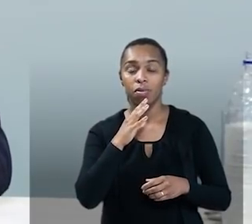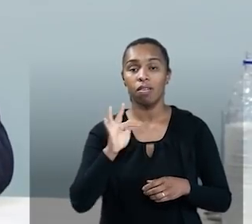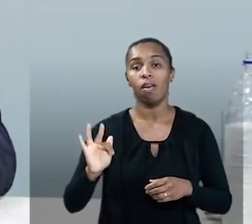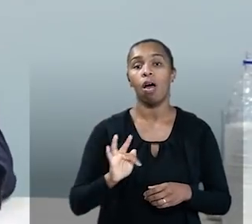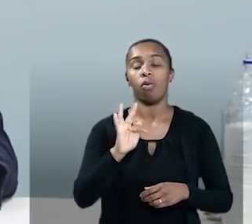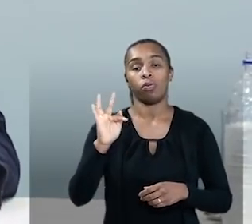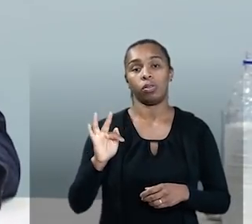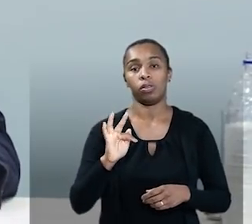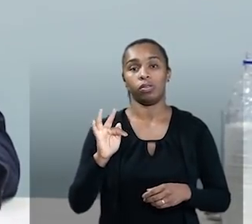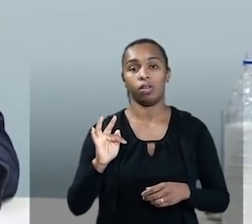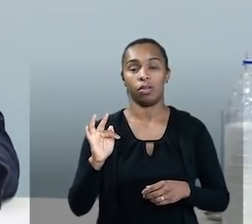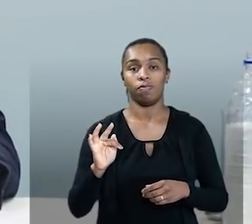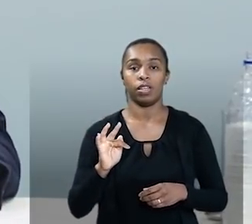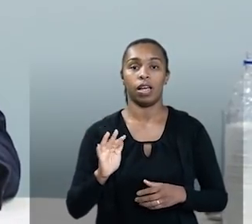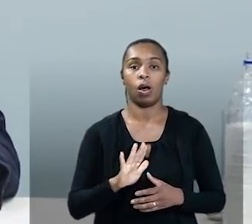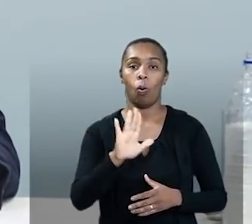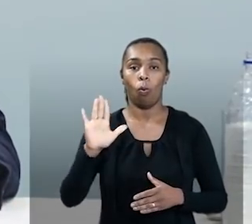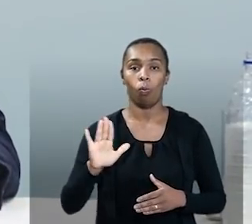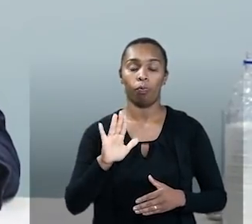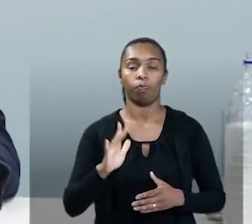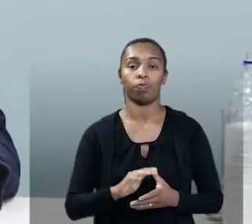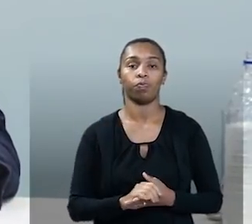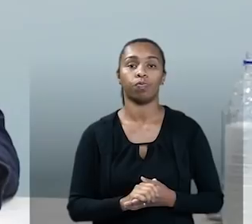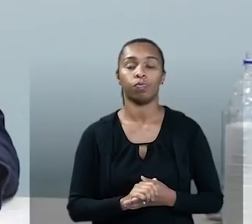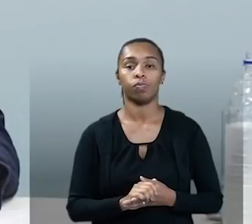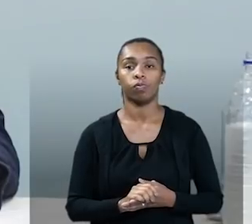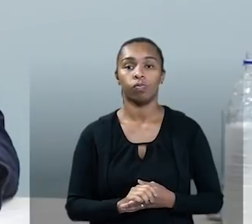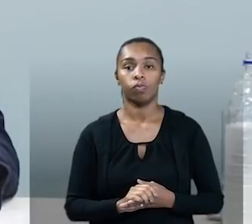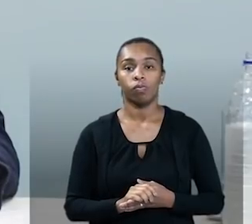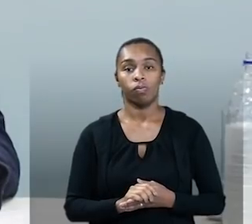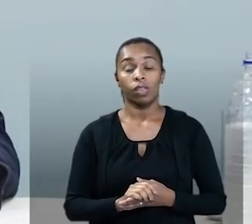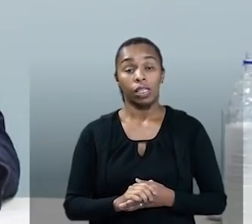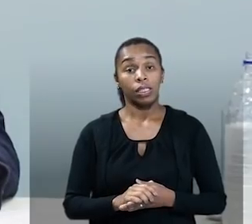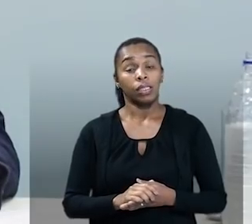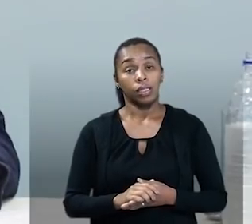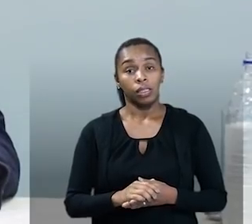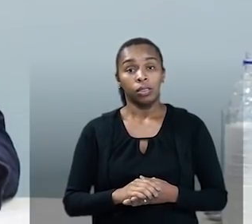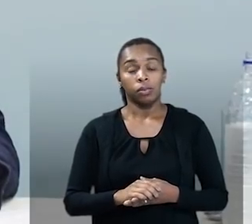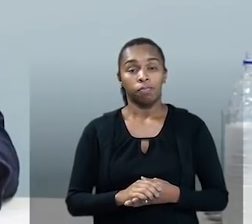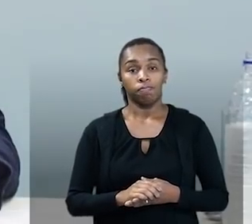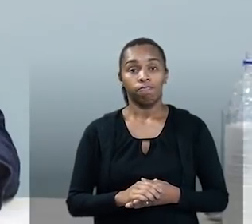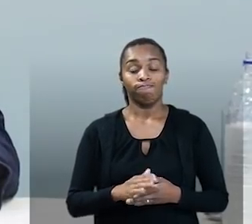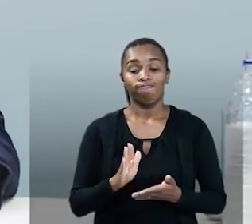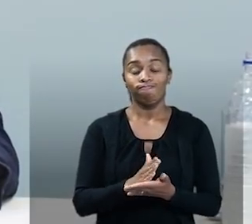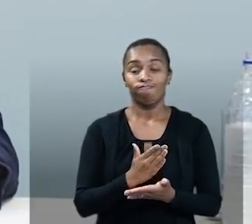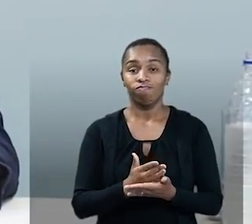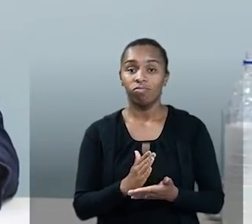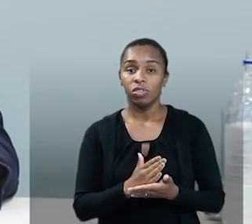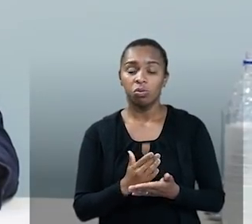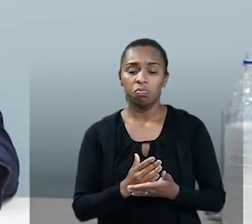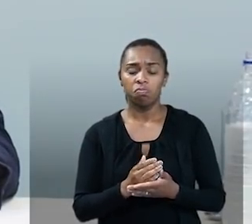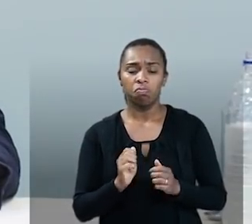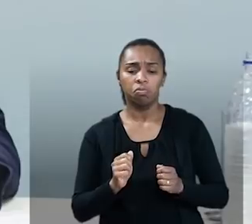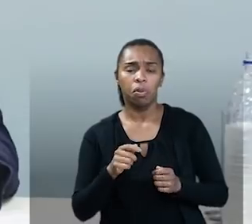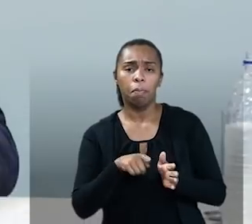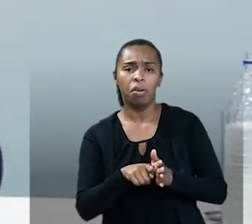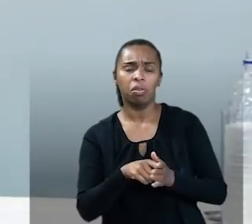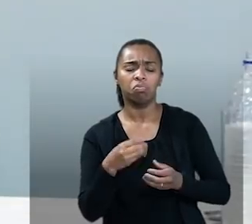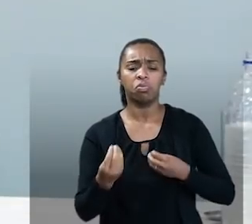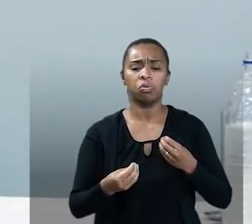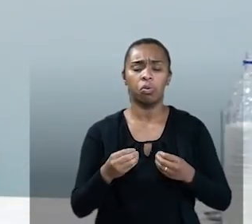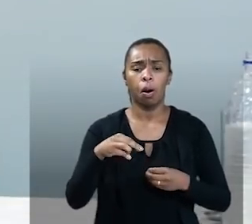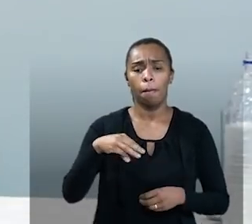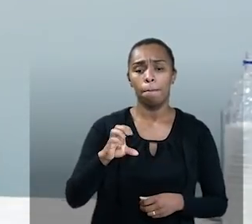federais desse lançamento do Eduplay. Para deixar claro, alguns podem perguntar quanto que o MEC está